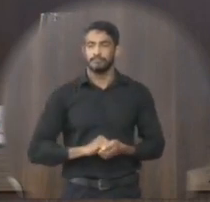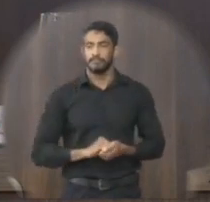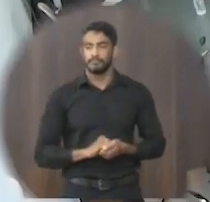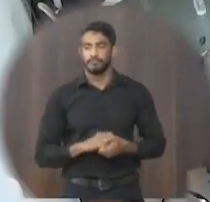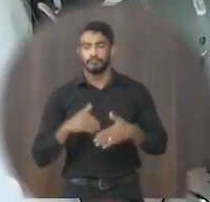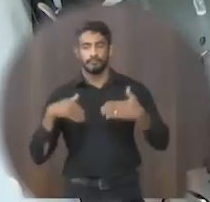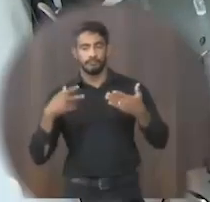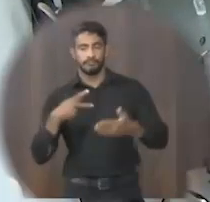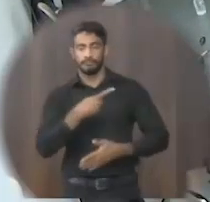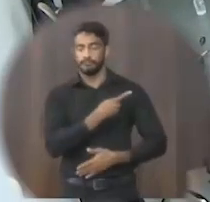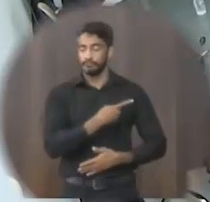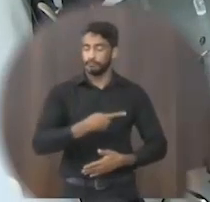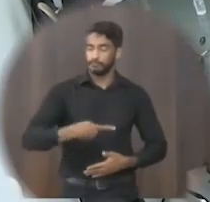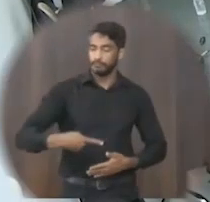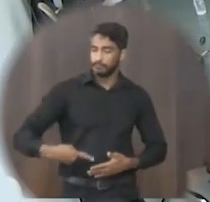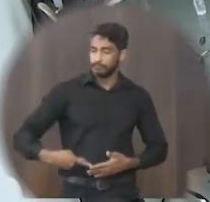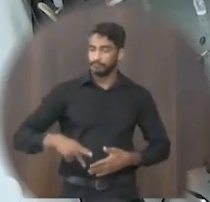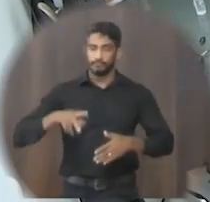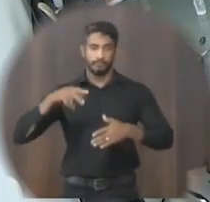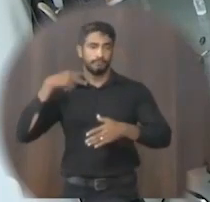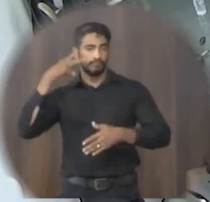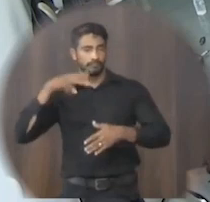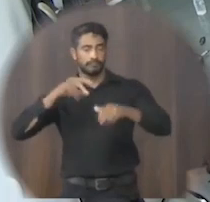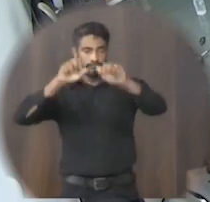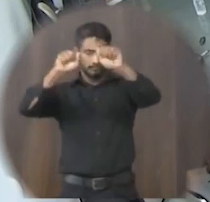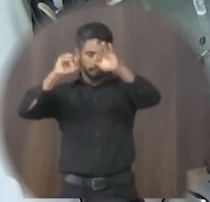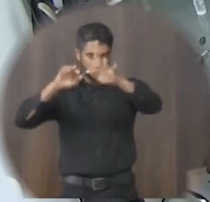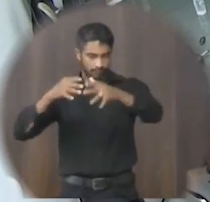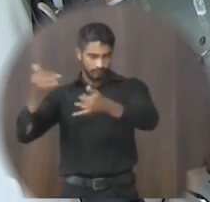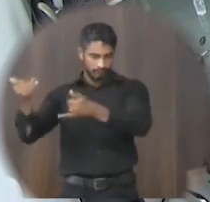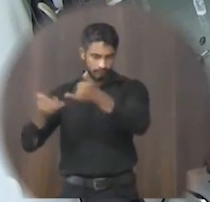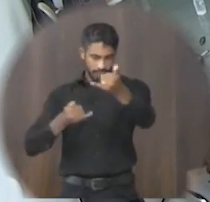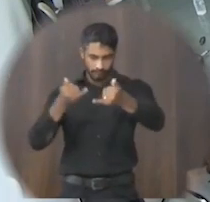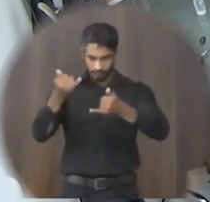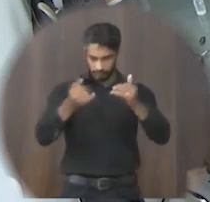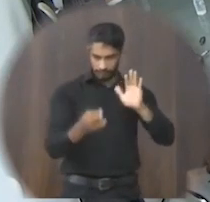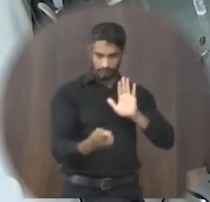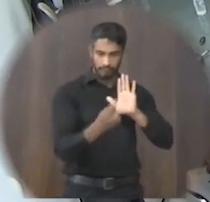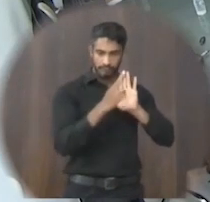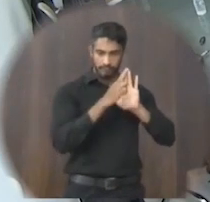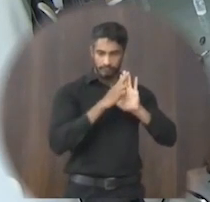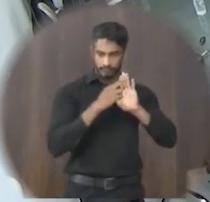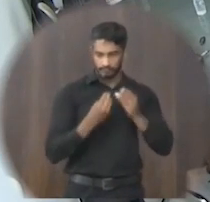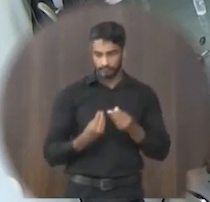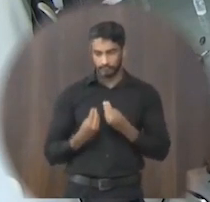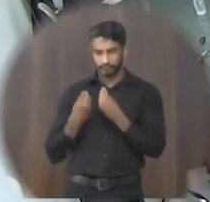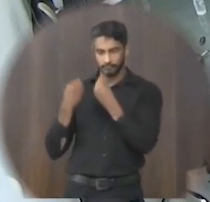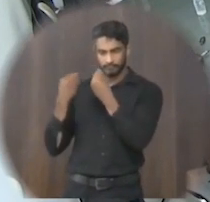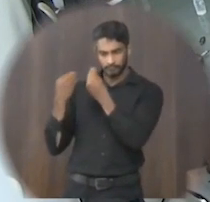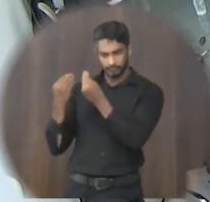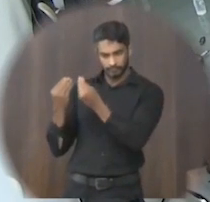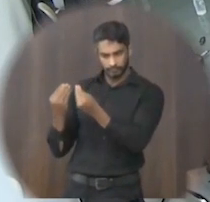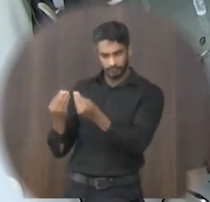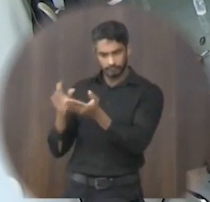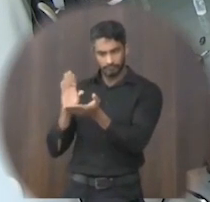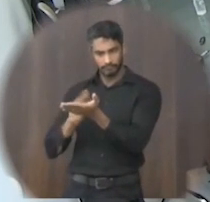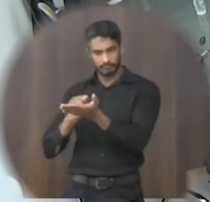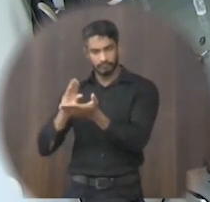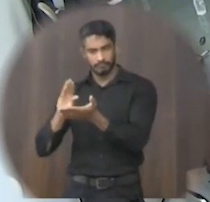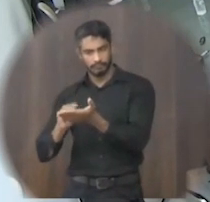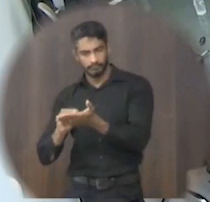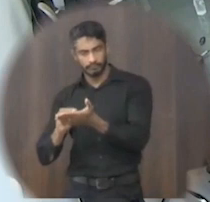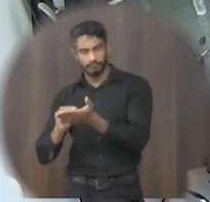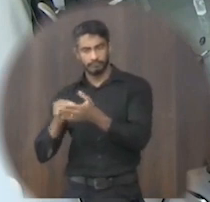excelentíssimo senhor presidente o vereador que essa subscreve vem na forma regimental e queria a vossa excelência que seja constada em ata